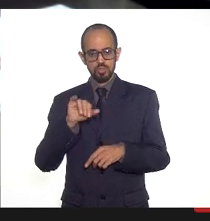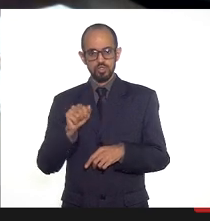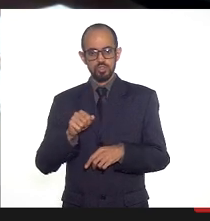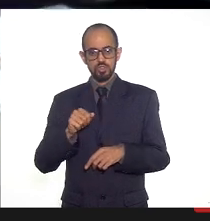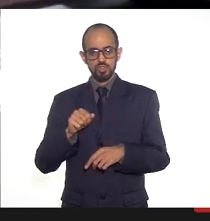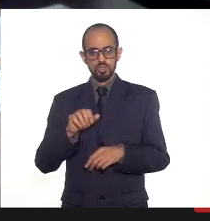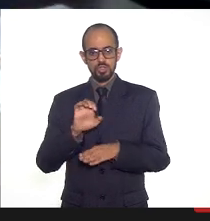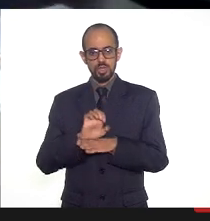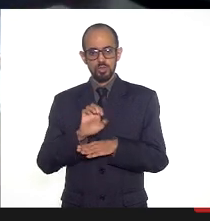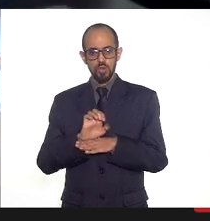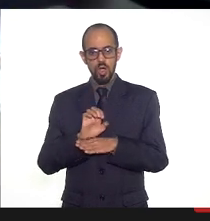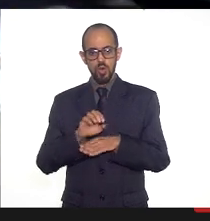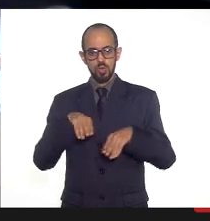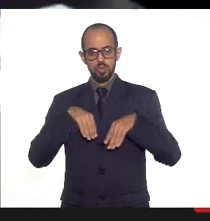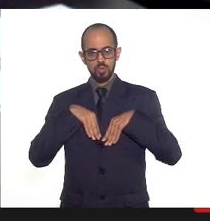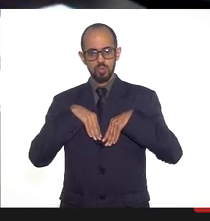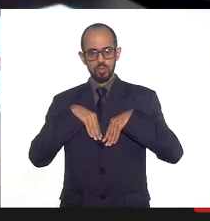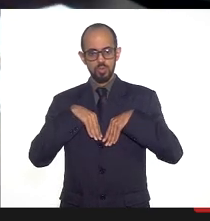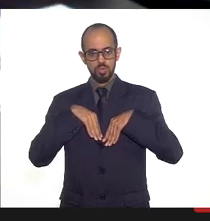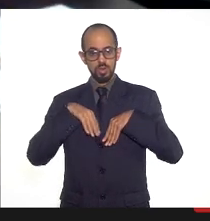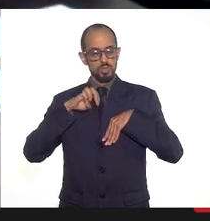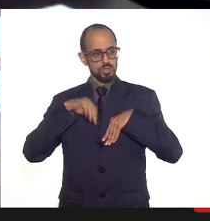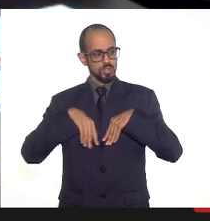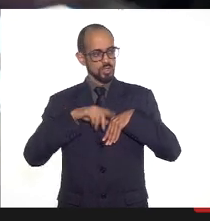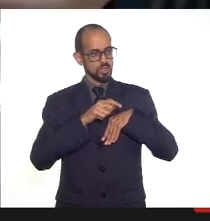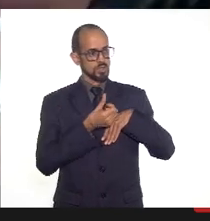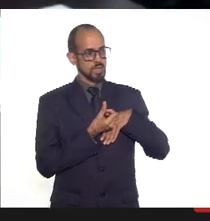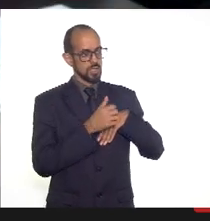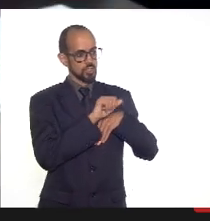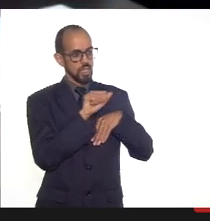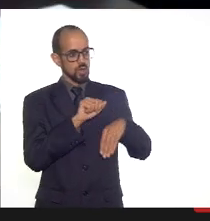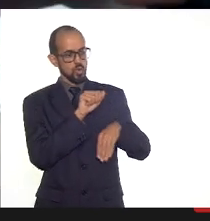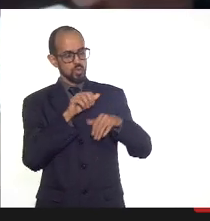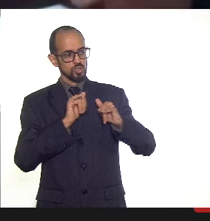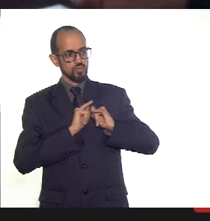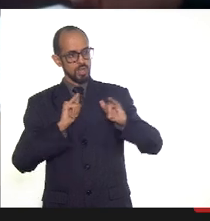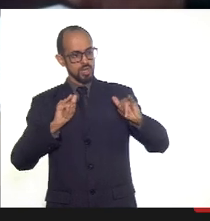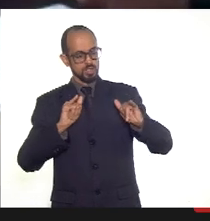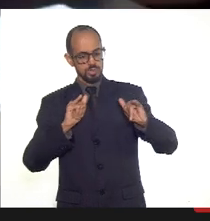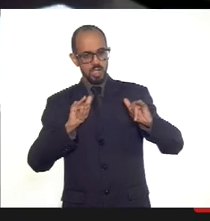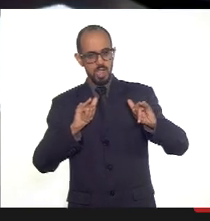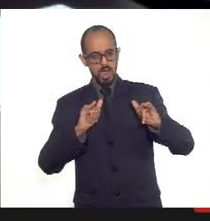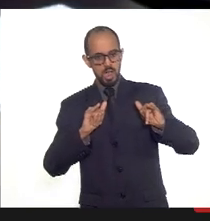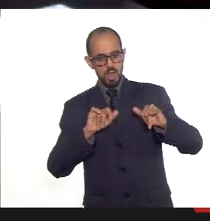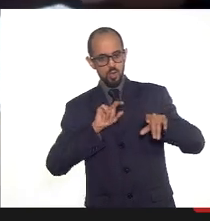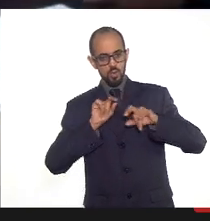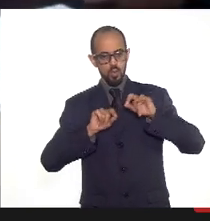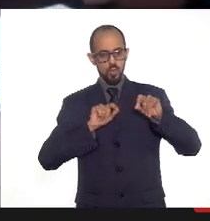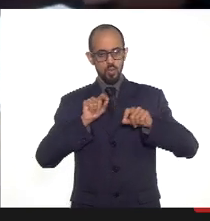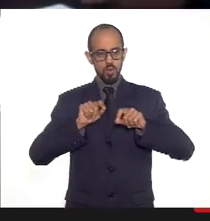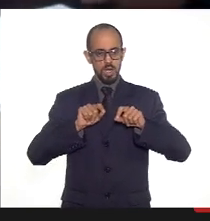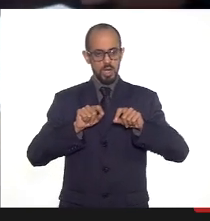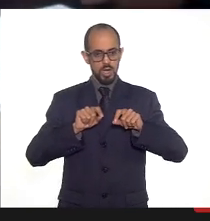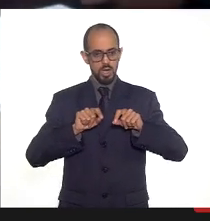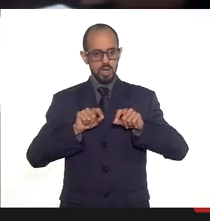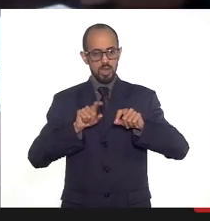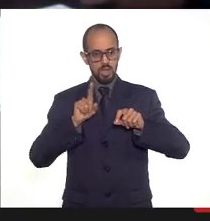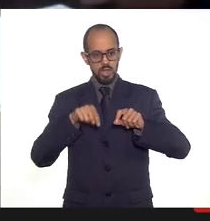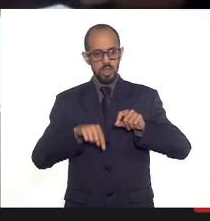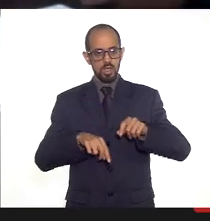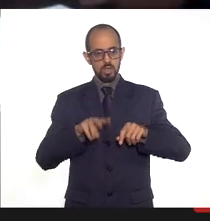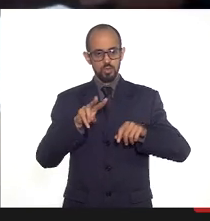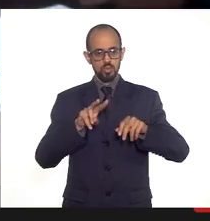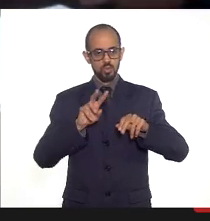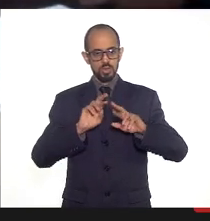A gente, no dia 6 de agosto, a gente está lançando então esse do dia mundial de luta